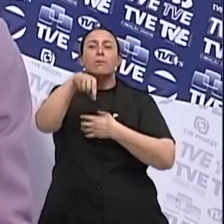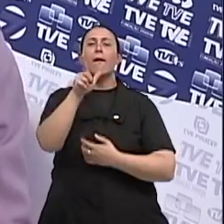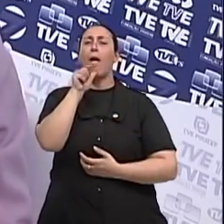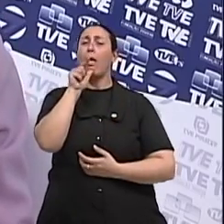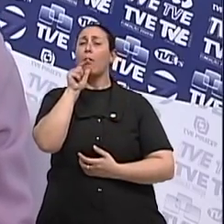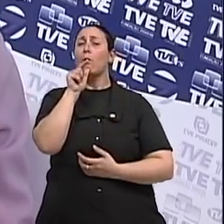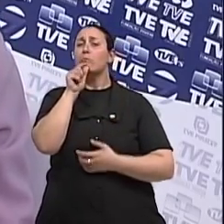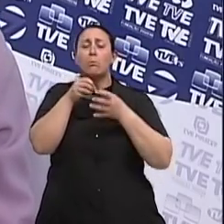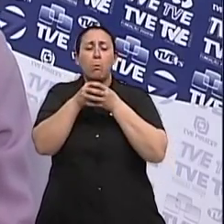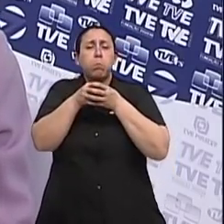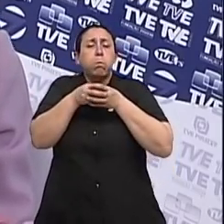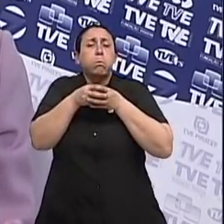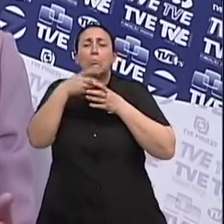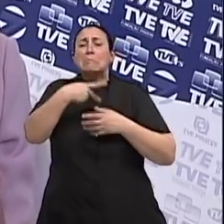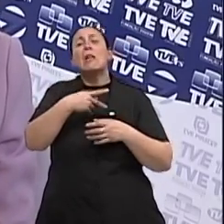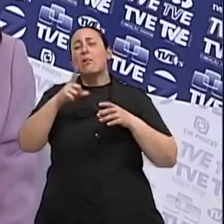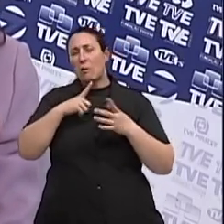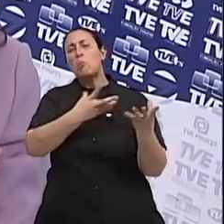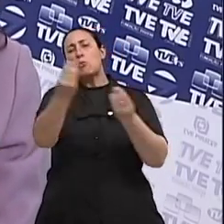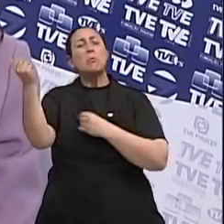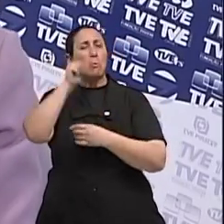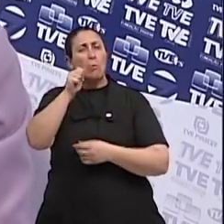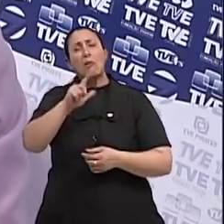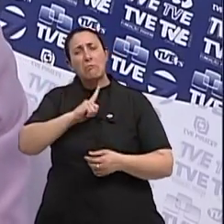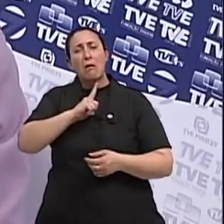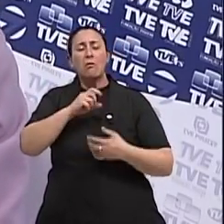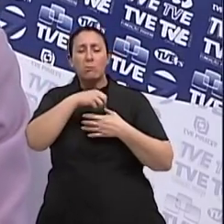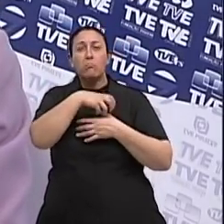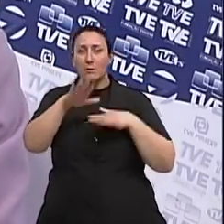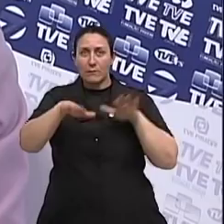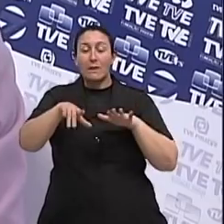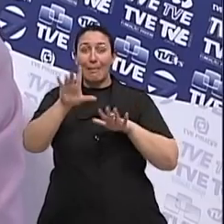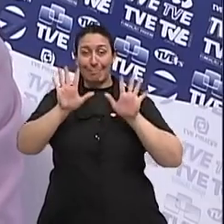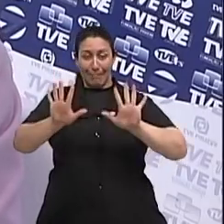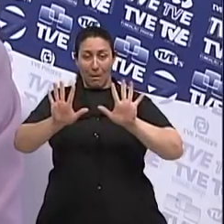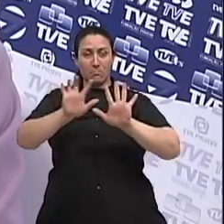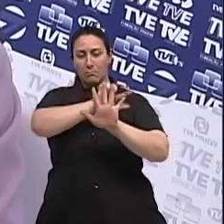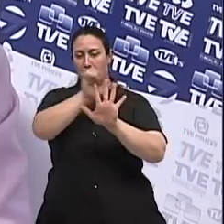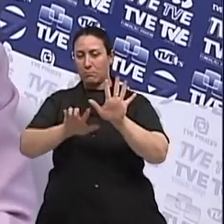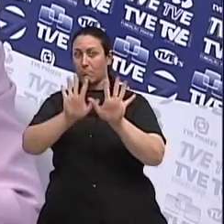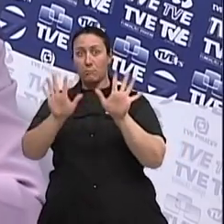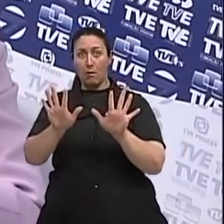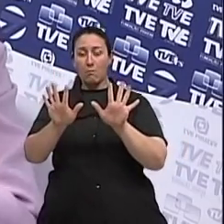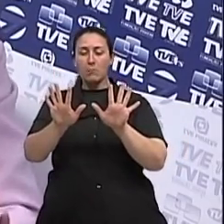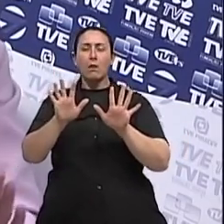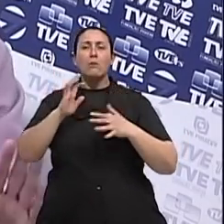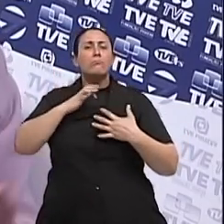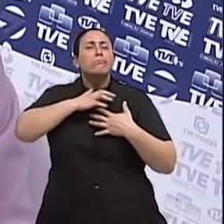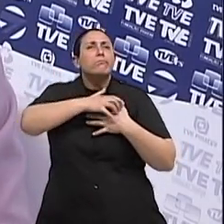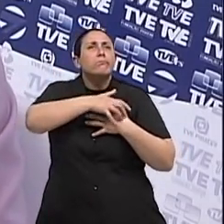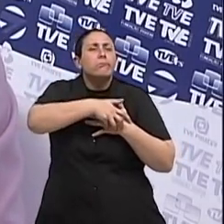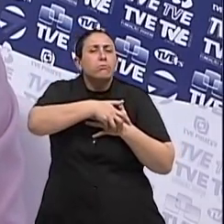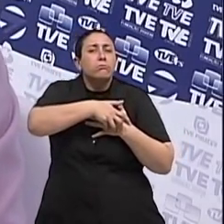é tão comum. Ah, ok. Então, de cada dez caroços que a gente palpa, um